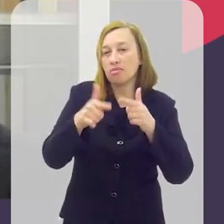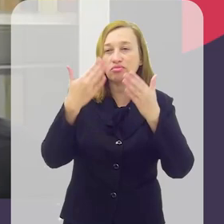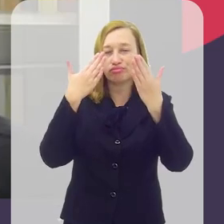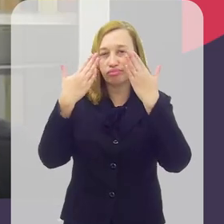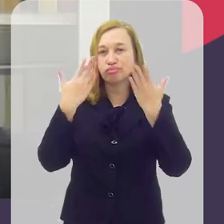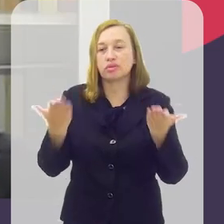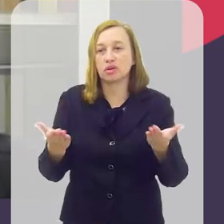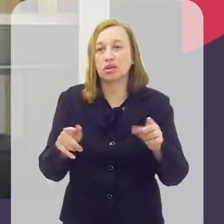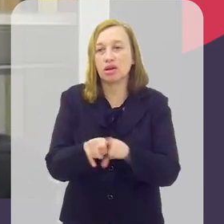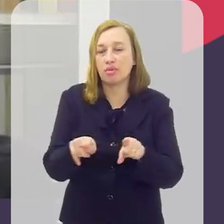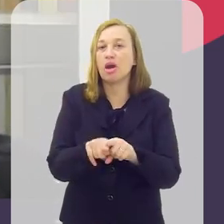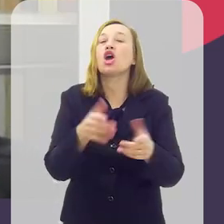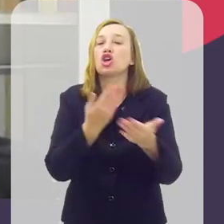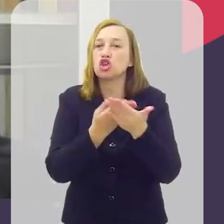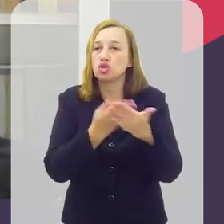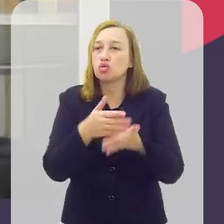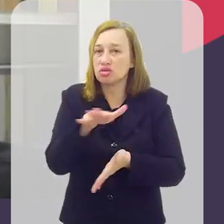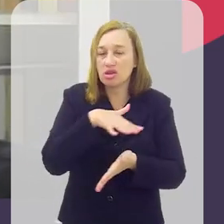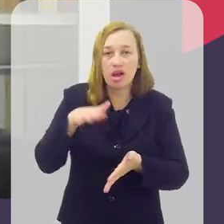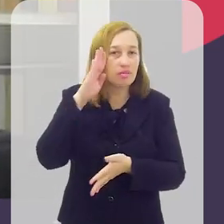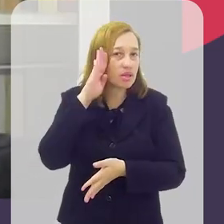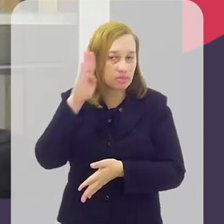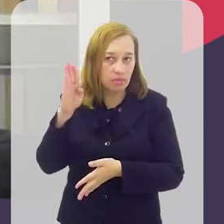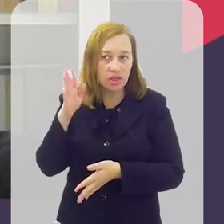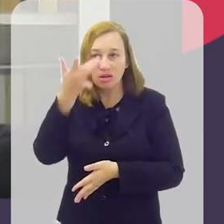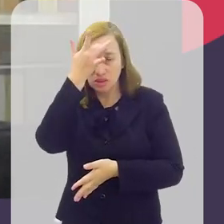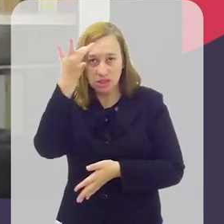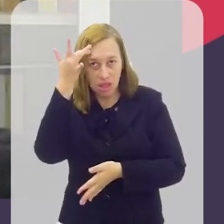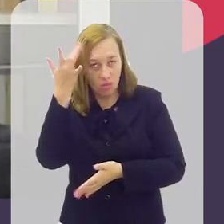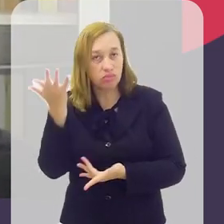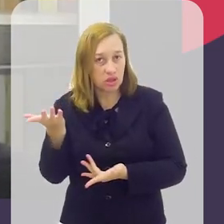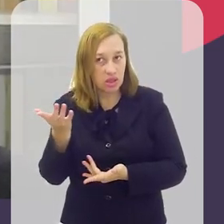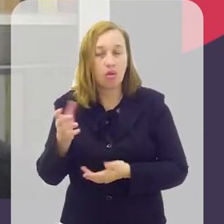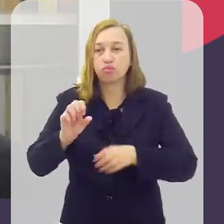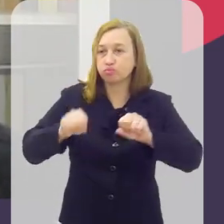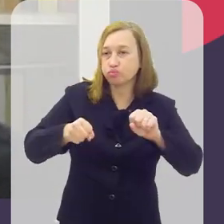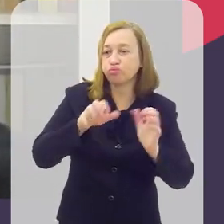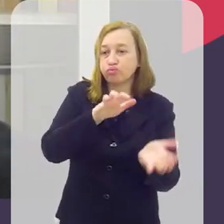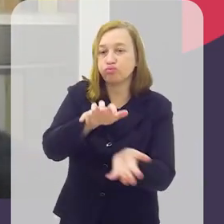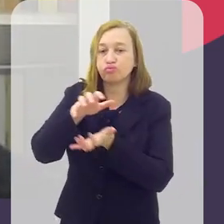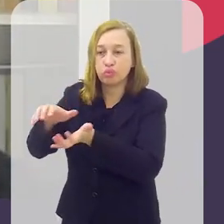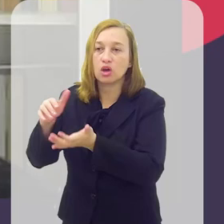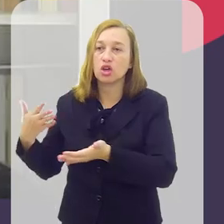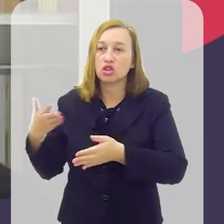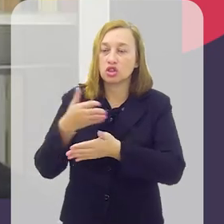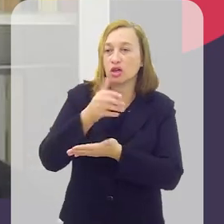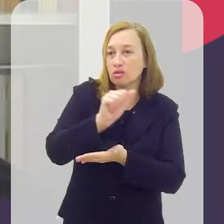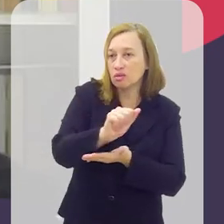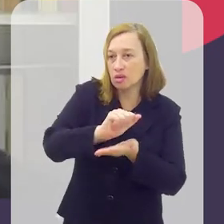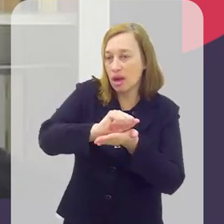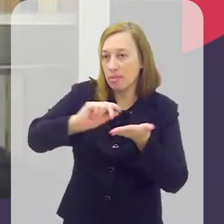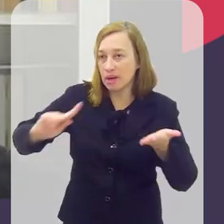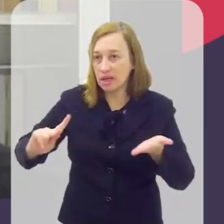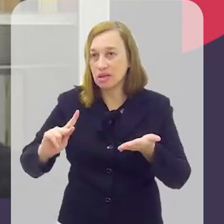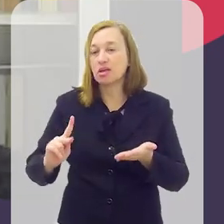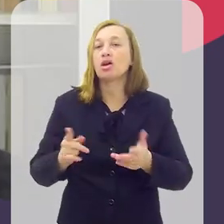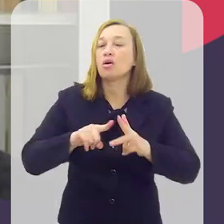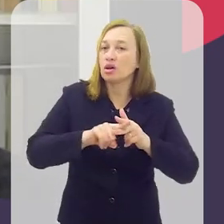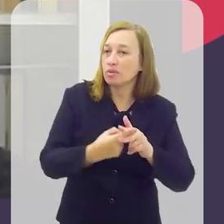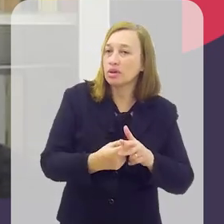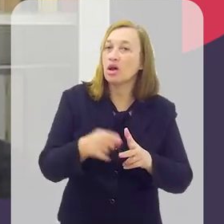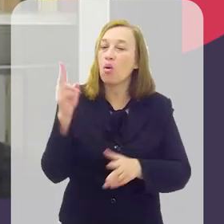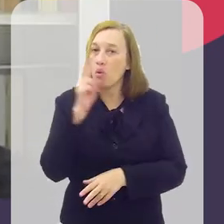estudos, né? Nessa área que são também fundamentais em relação à saúde mental dos entregadores com as chegadas dos aplicativos. Eu acho que a